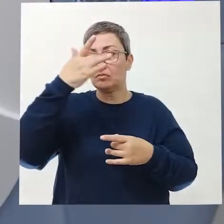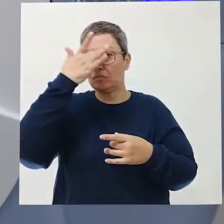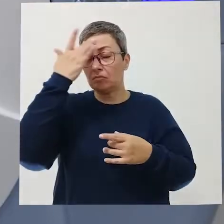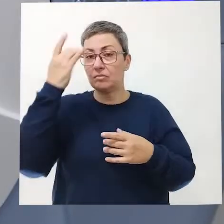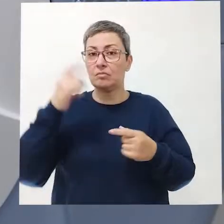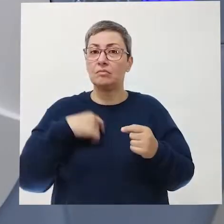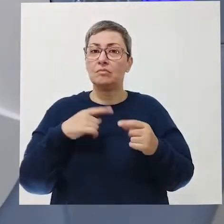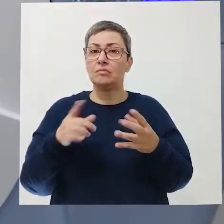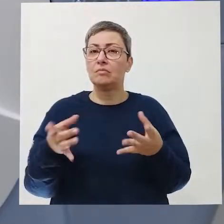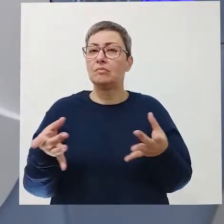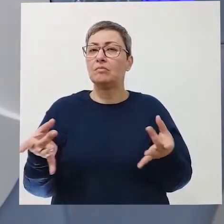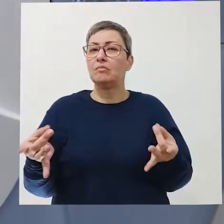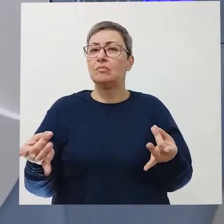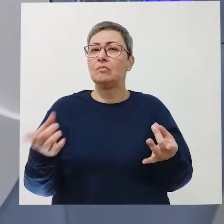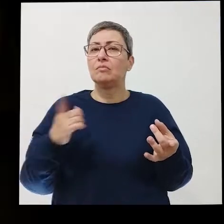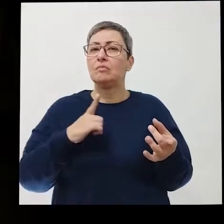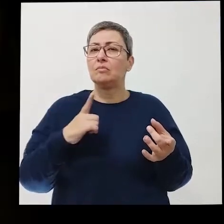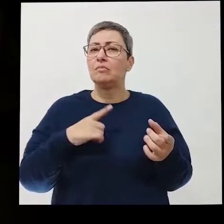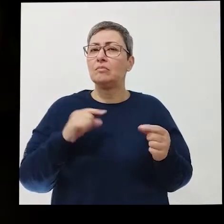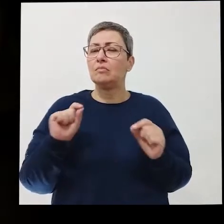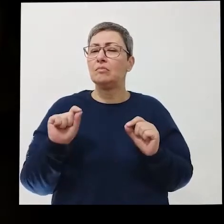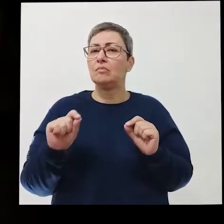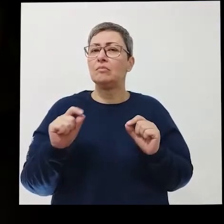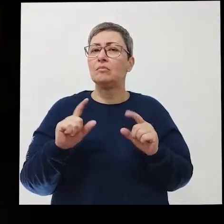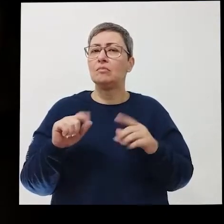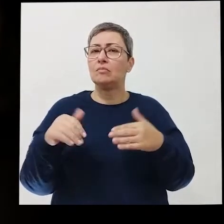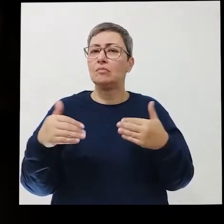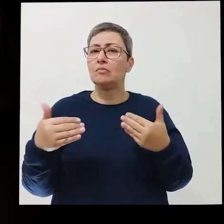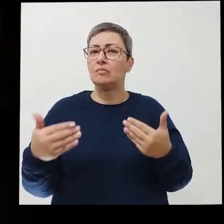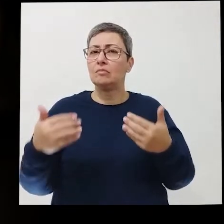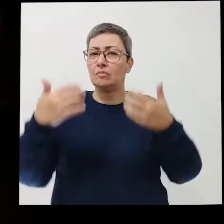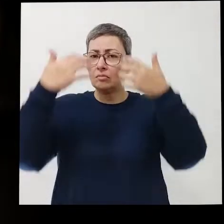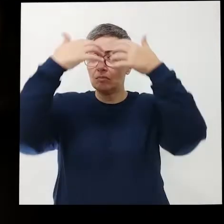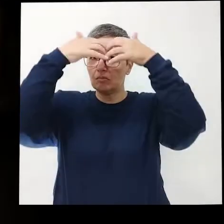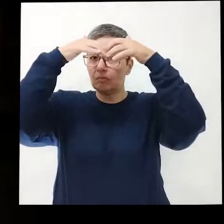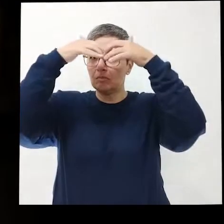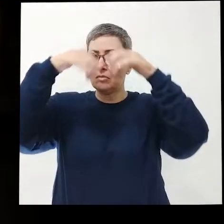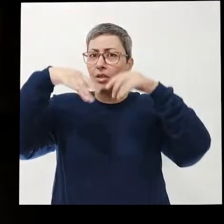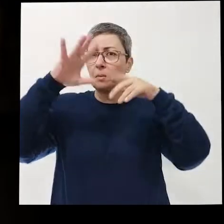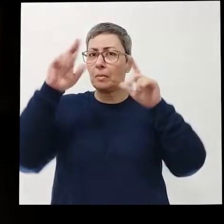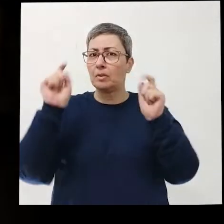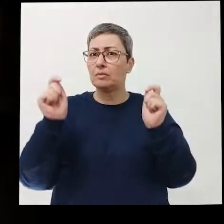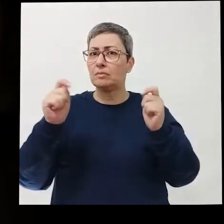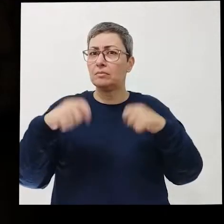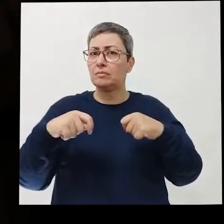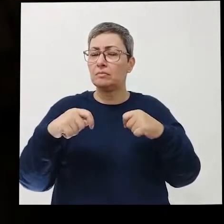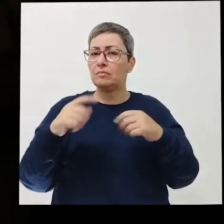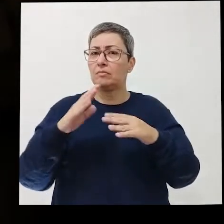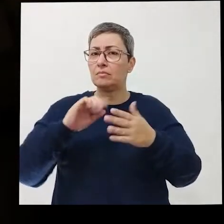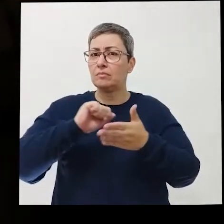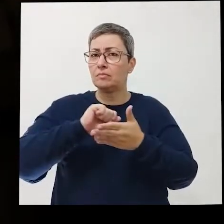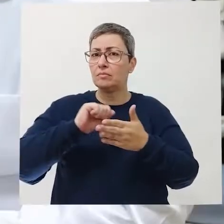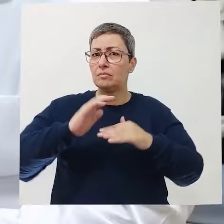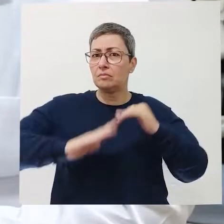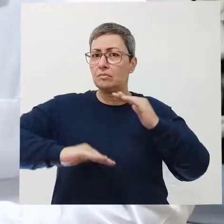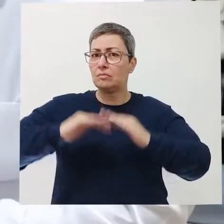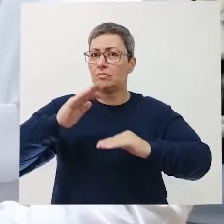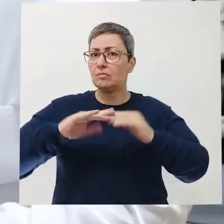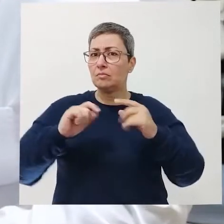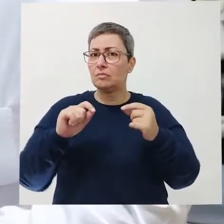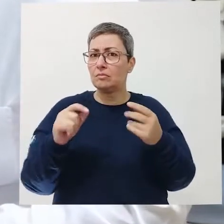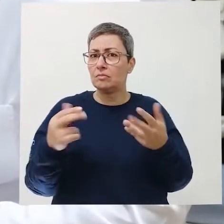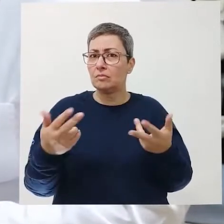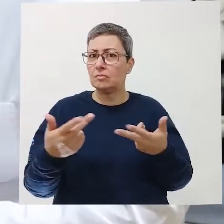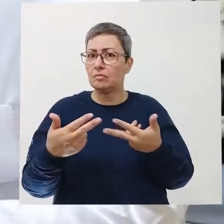as pessoas que meditavam tivessem, então, um cérebro talvez mais eficiente na tarefa. Elas teriam, então, que